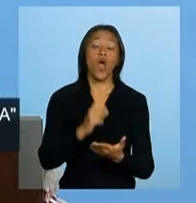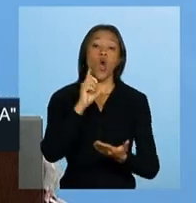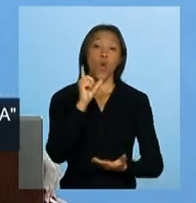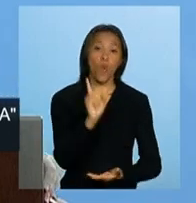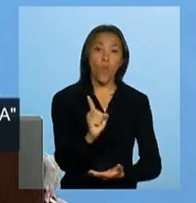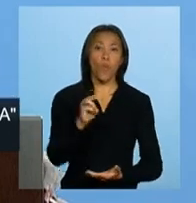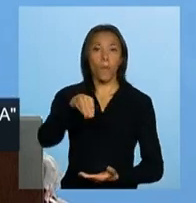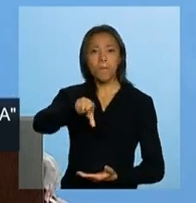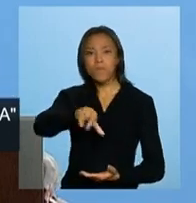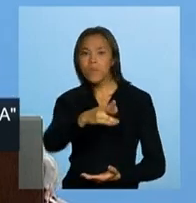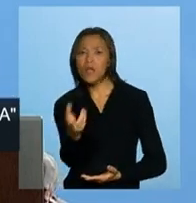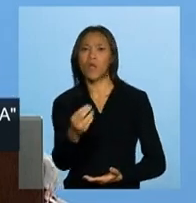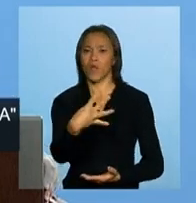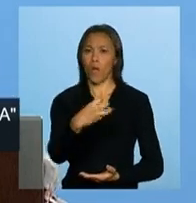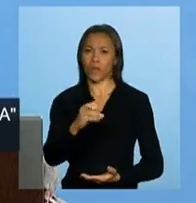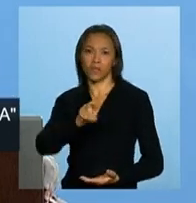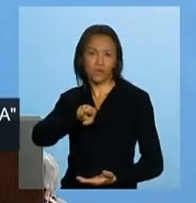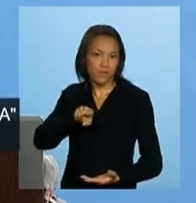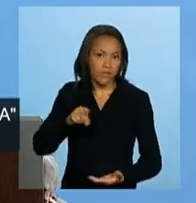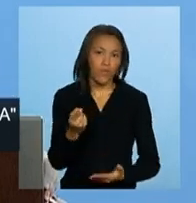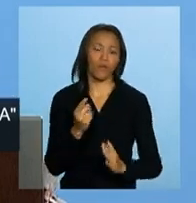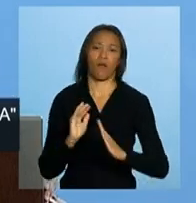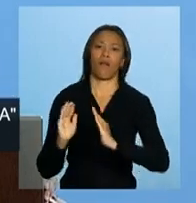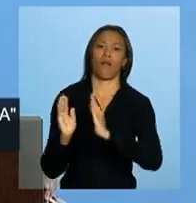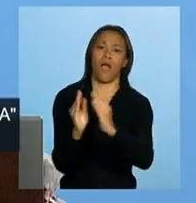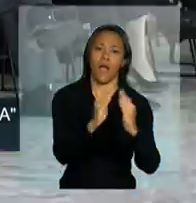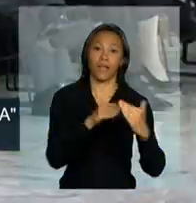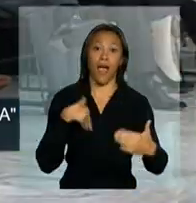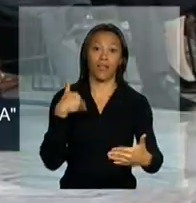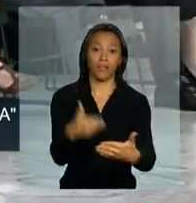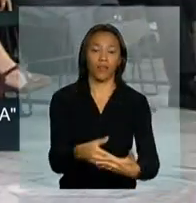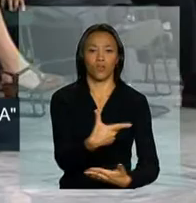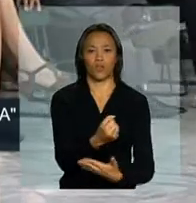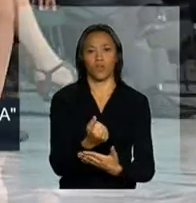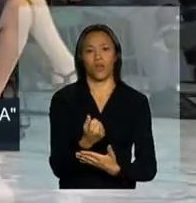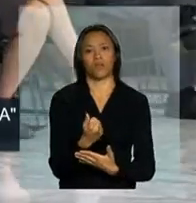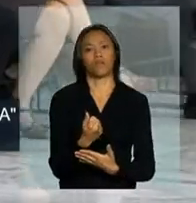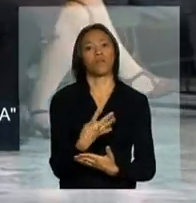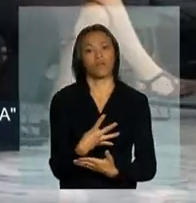e quatrocentas mil moradias até 2014.